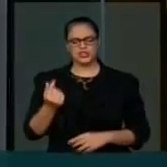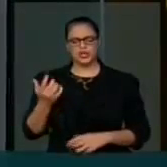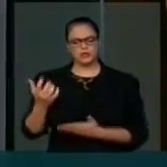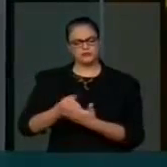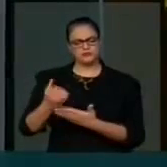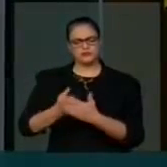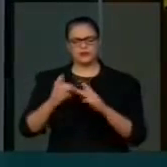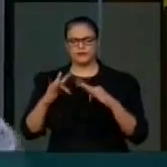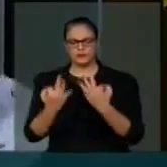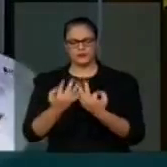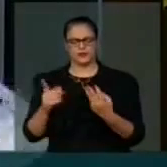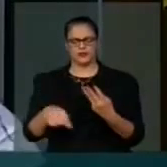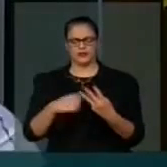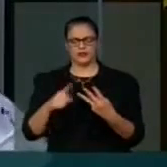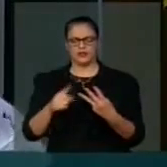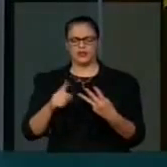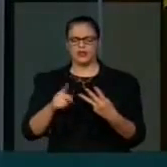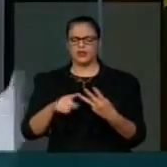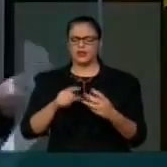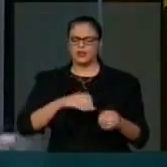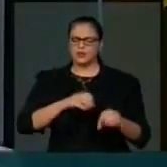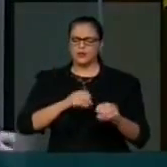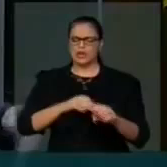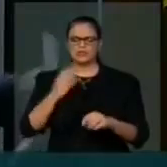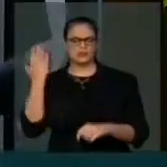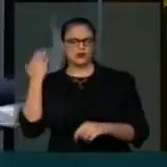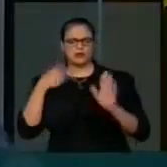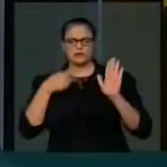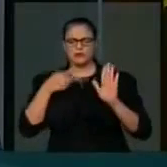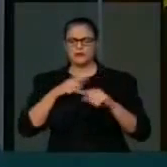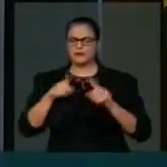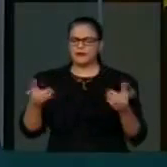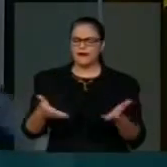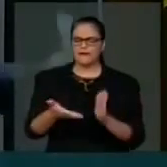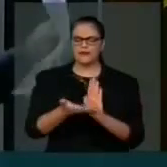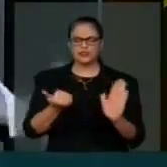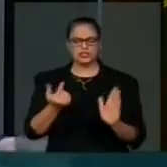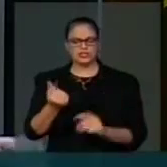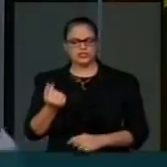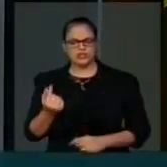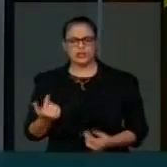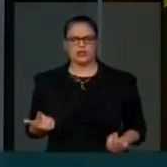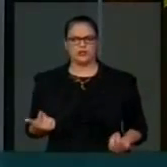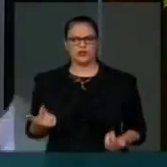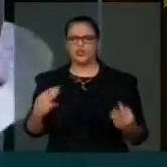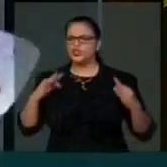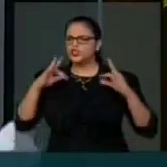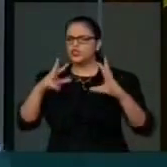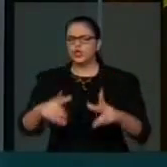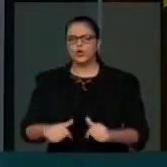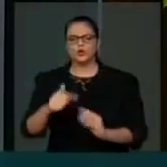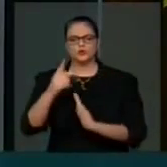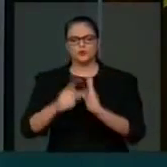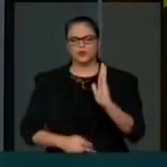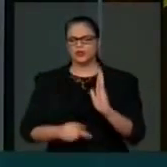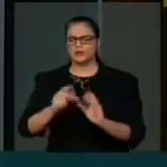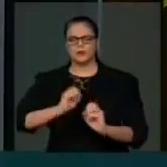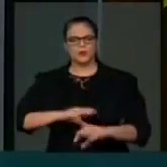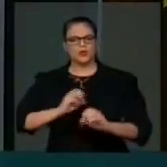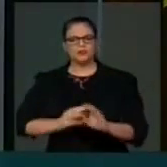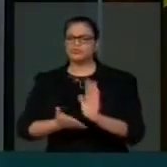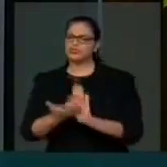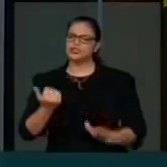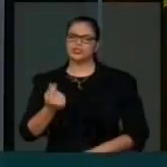Tirou verba, fala da pátria educadora, tirando recursos de todos os programas da educação.